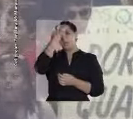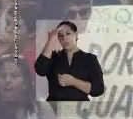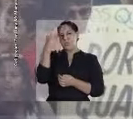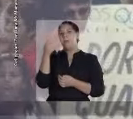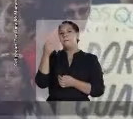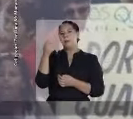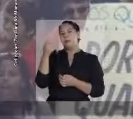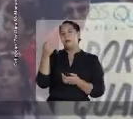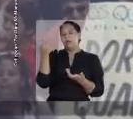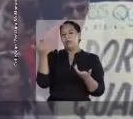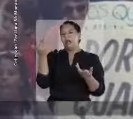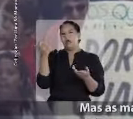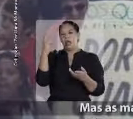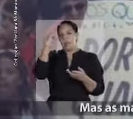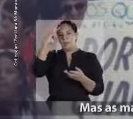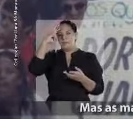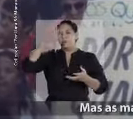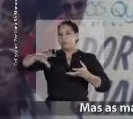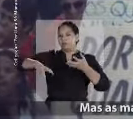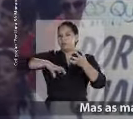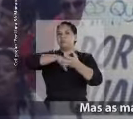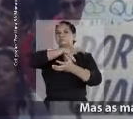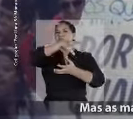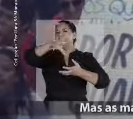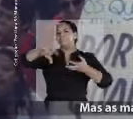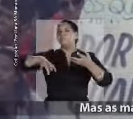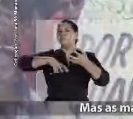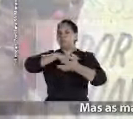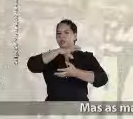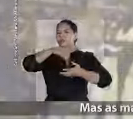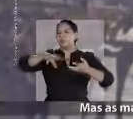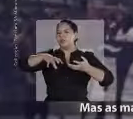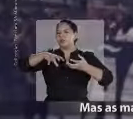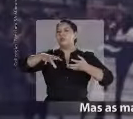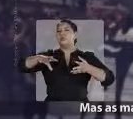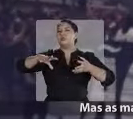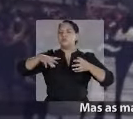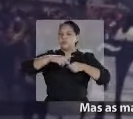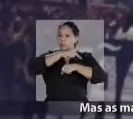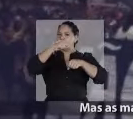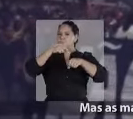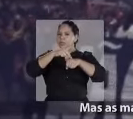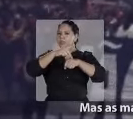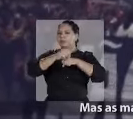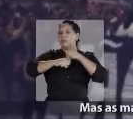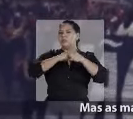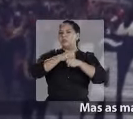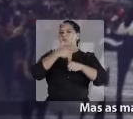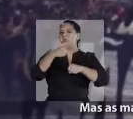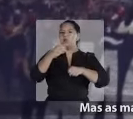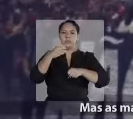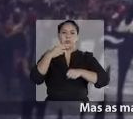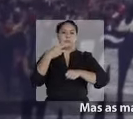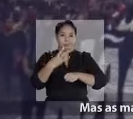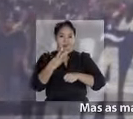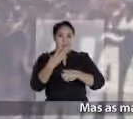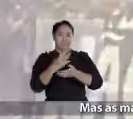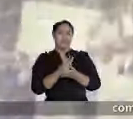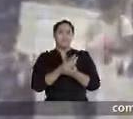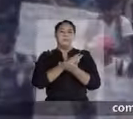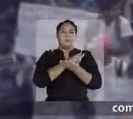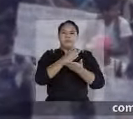Pouca gente lembra. Mas as manifestações que ganharam as ruas de todo o país em junho de 2013